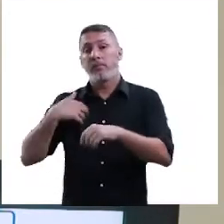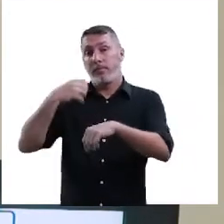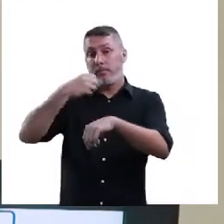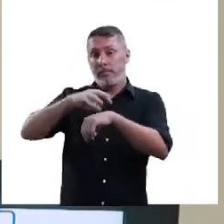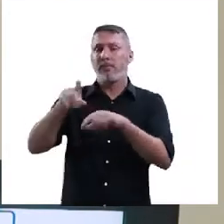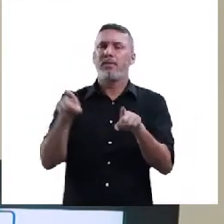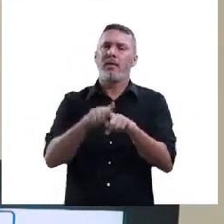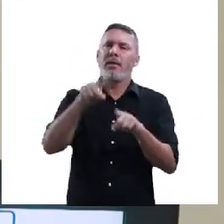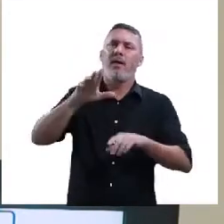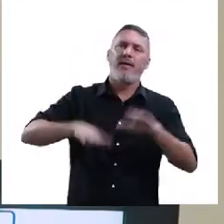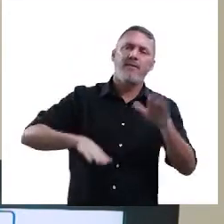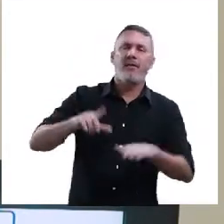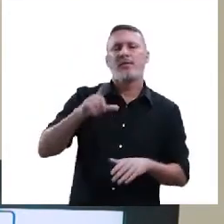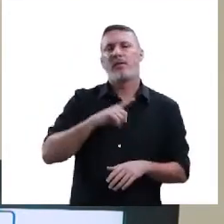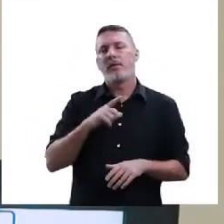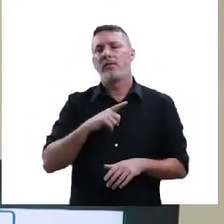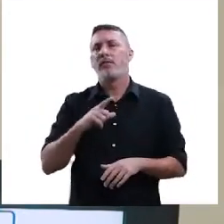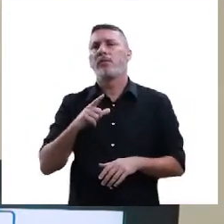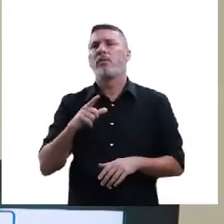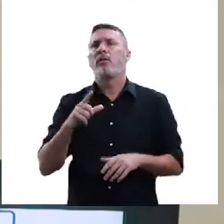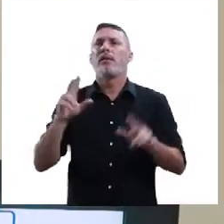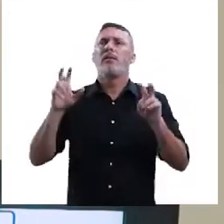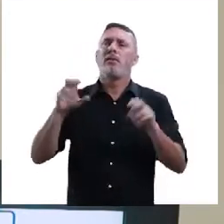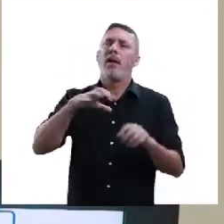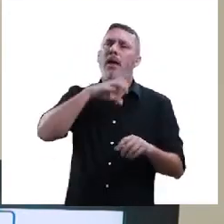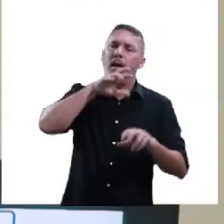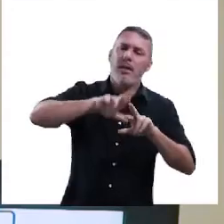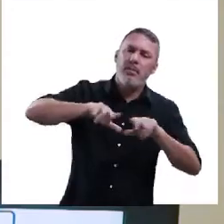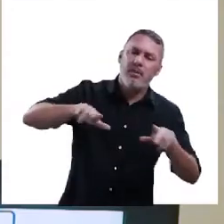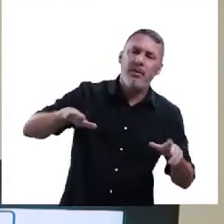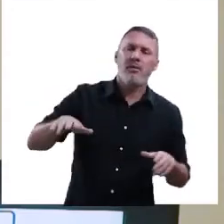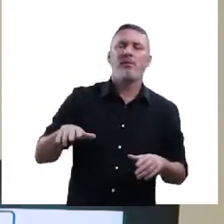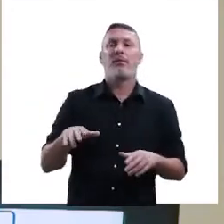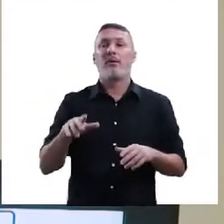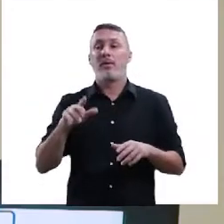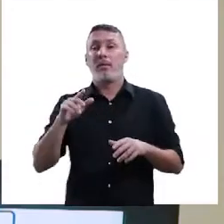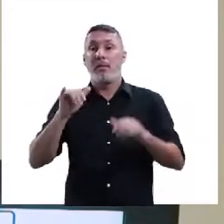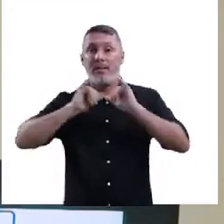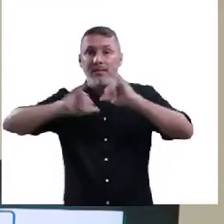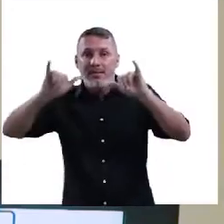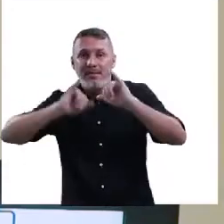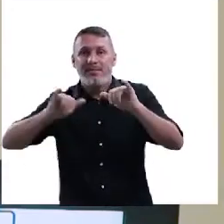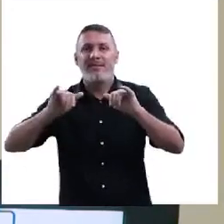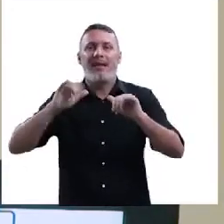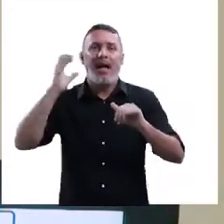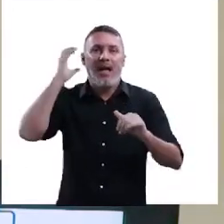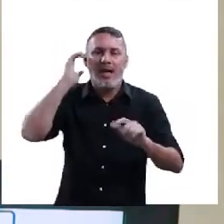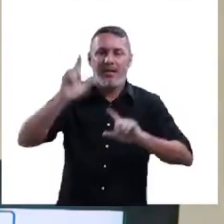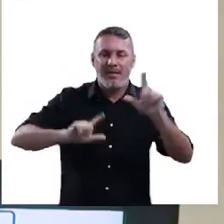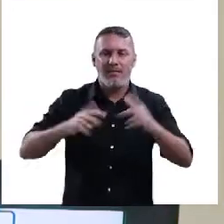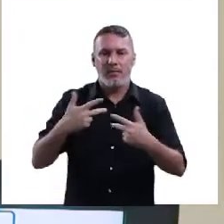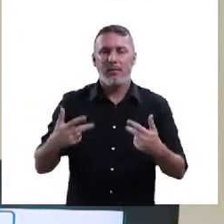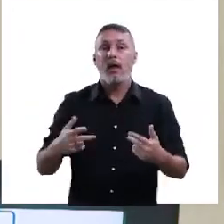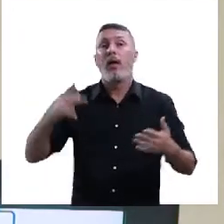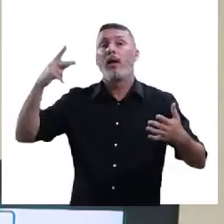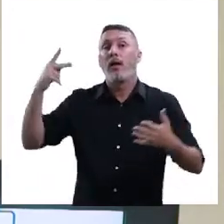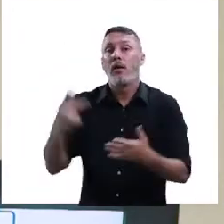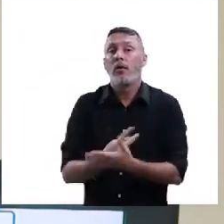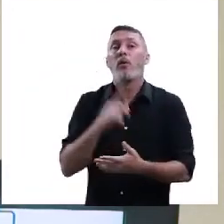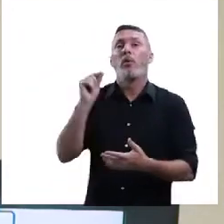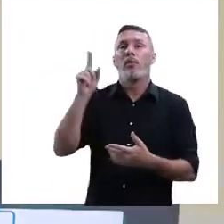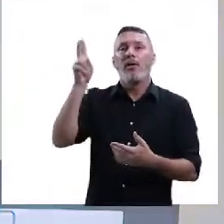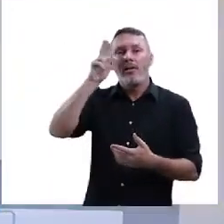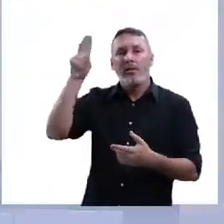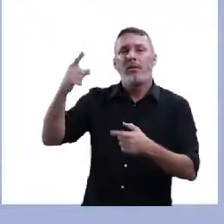vocês que às vezes quando nós trabalhamos com animal, alguma coisa, não é midiático, foi o que ocorreu no desastre de